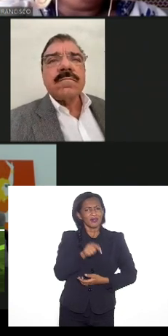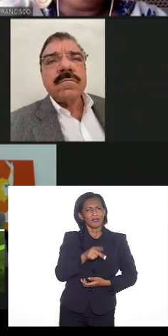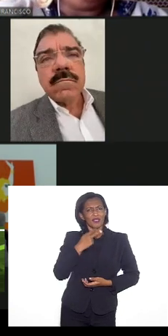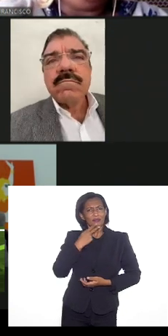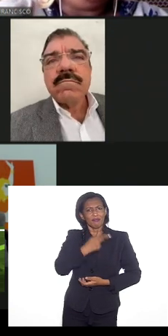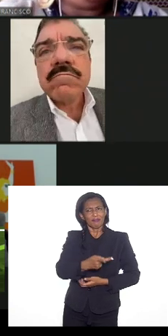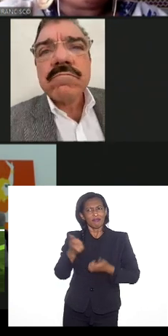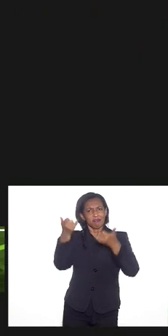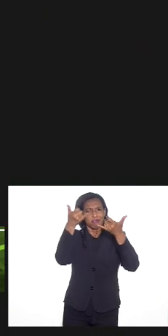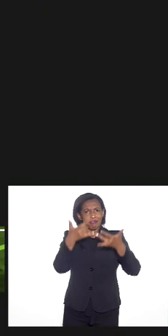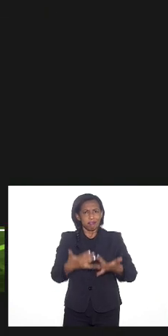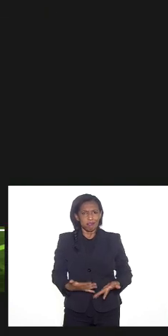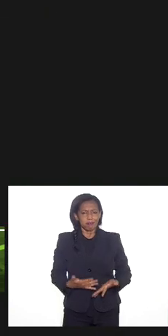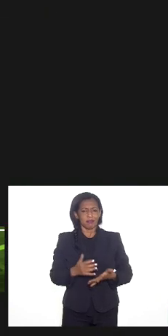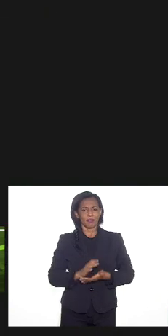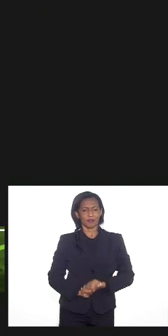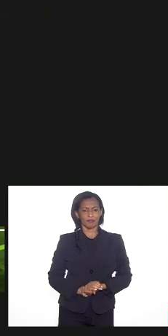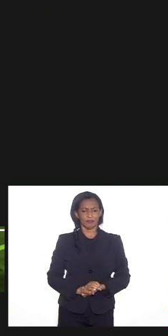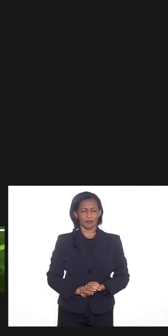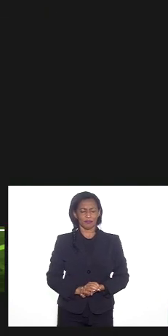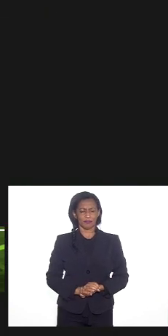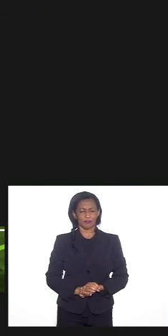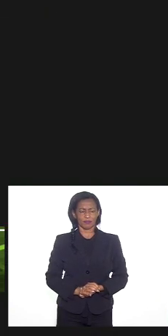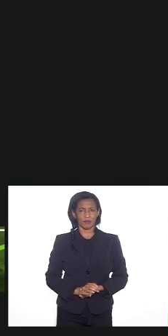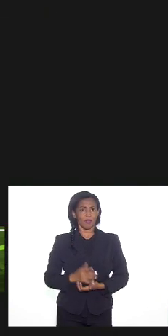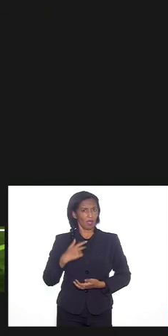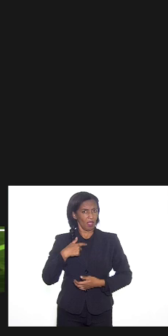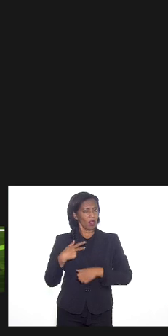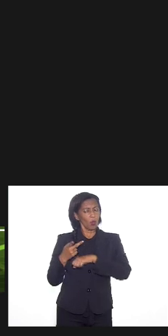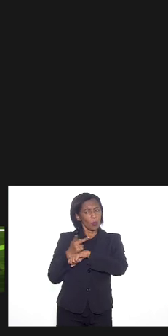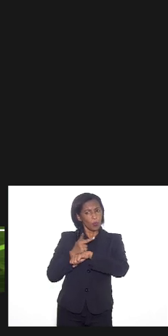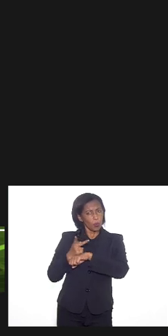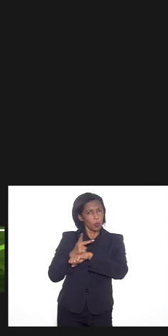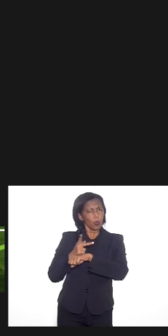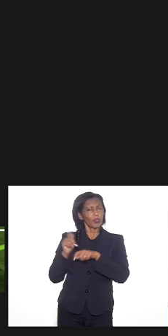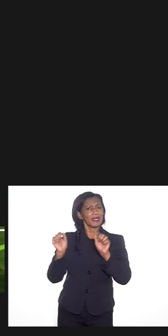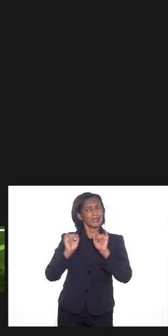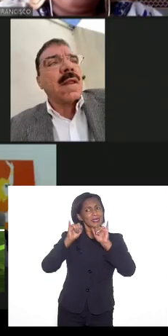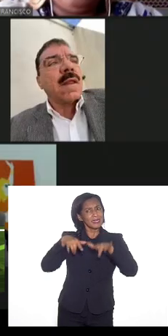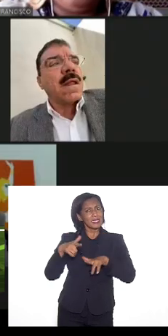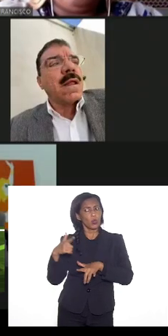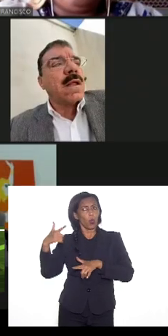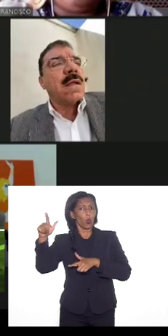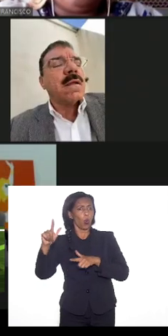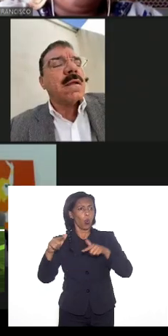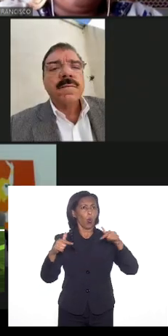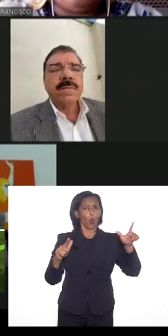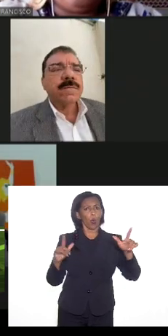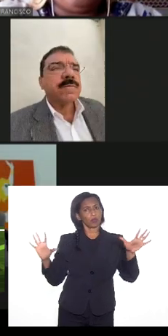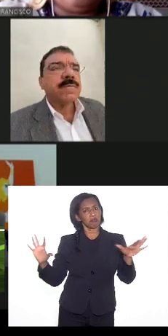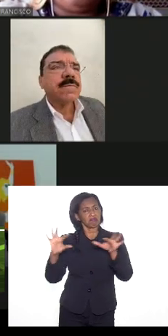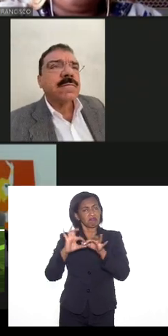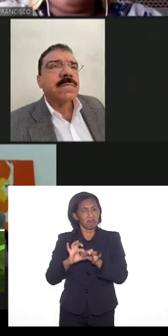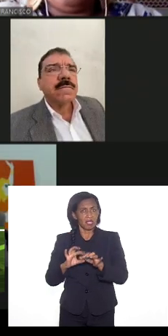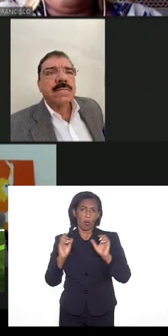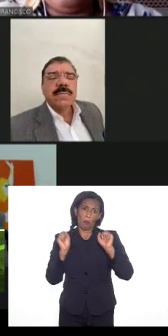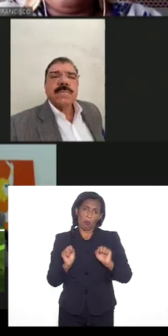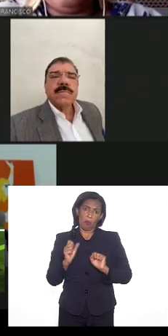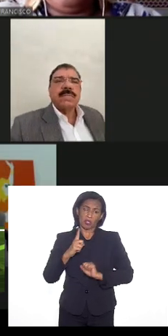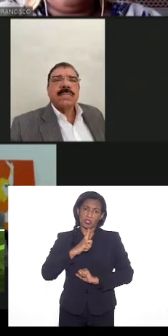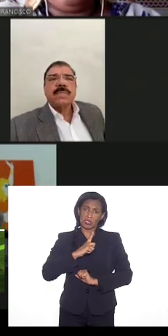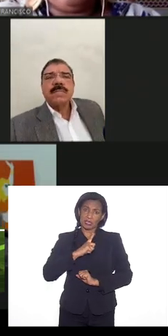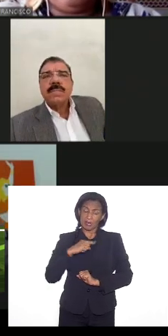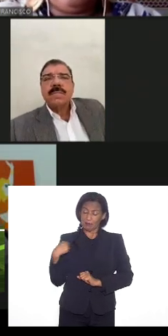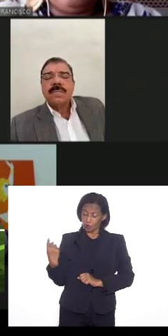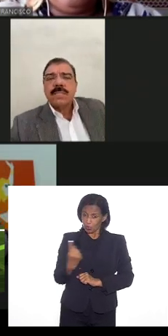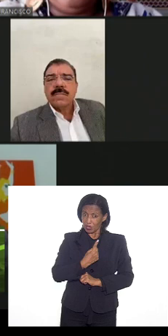porque eu procurei sim outros mas pode haver outros tipos de ligações sim mas do que